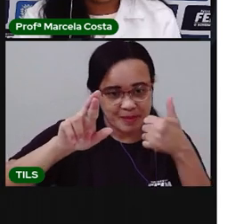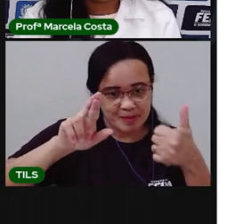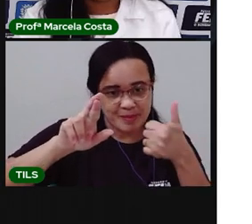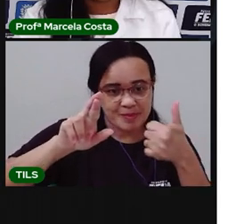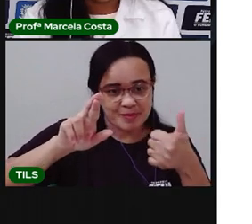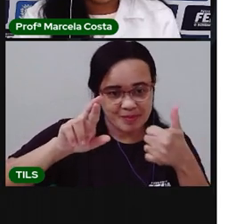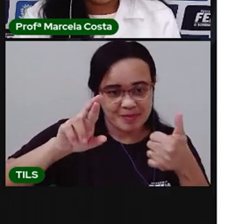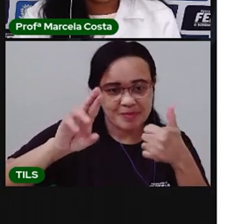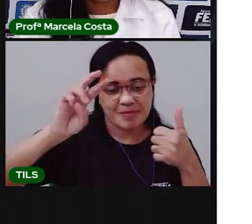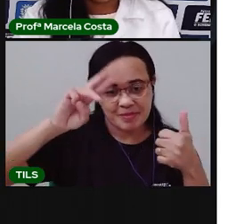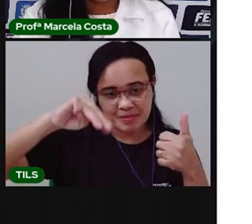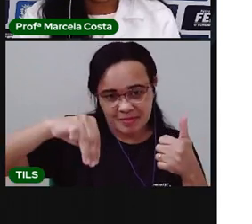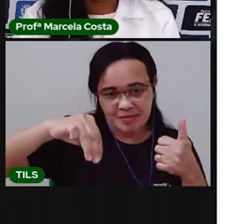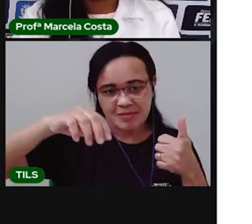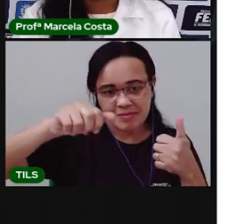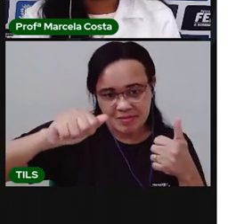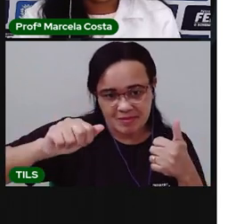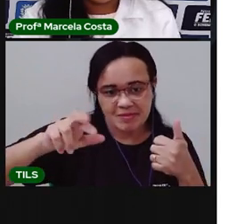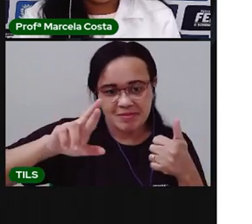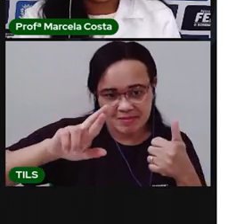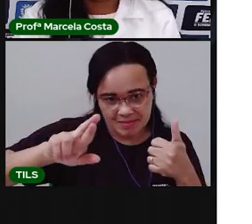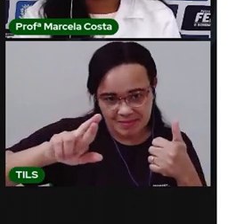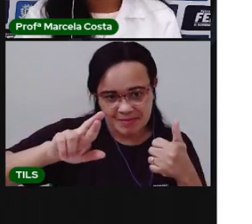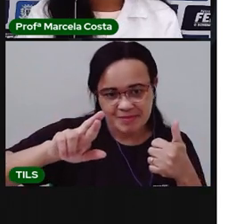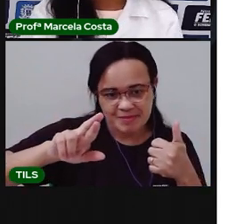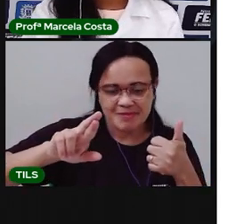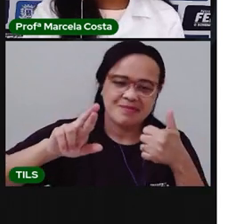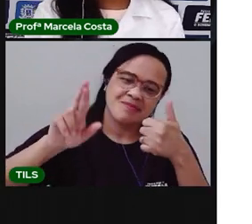Ó. Mê. A. Rê. Mar.